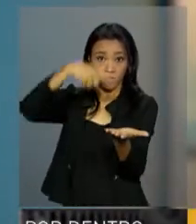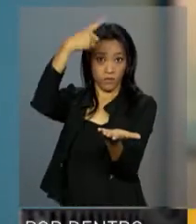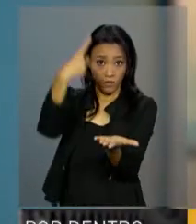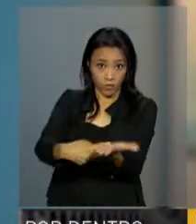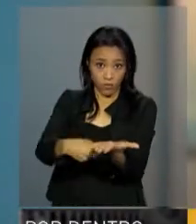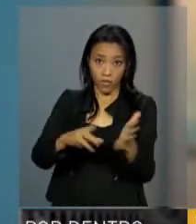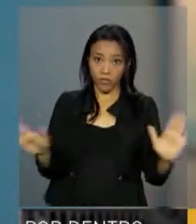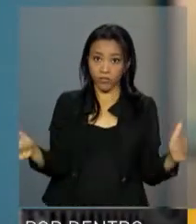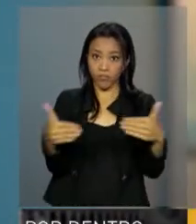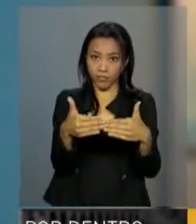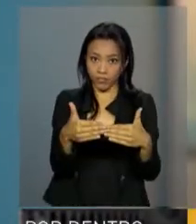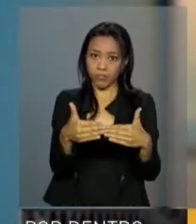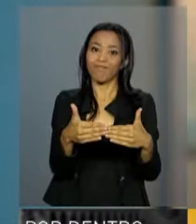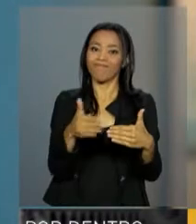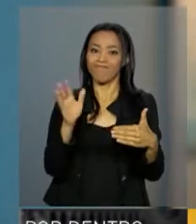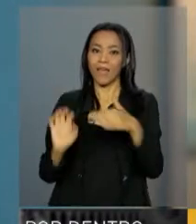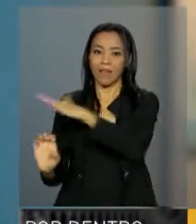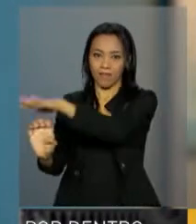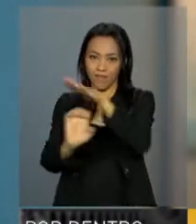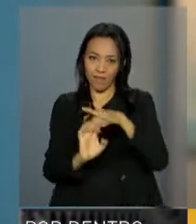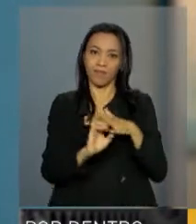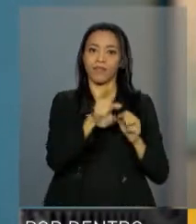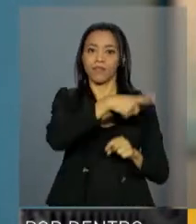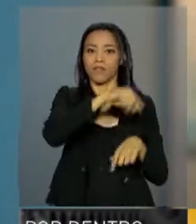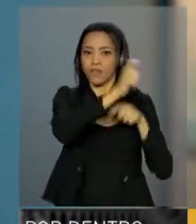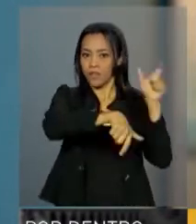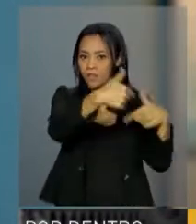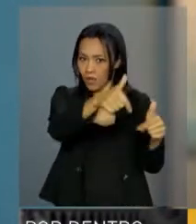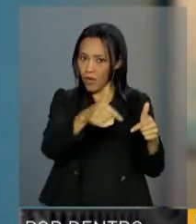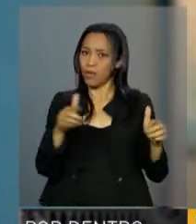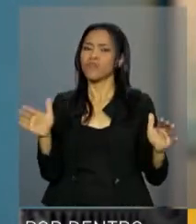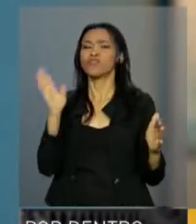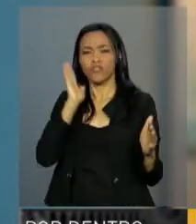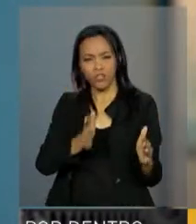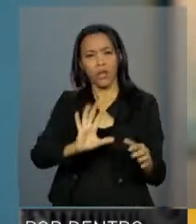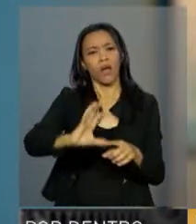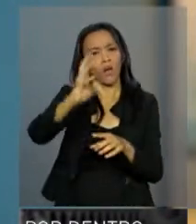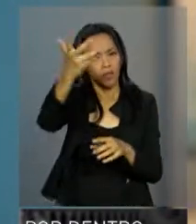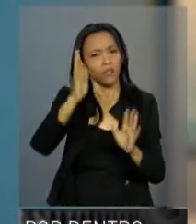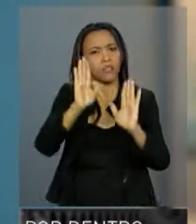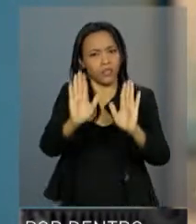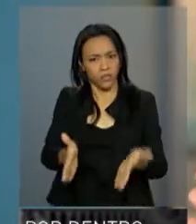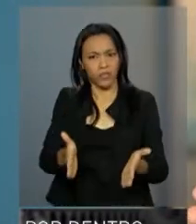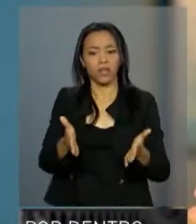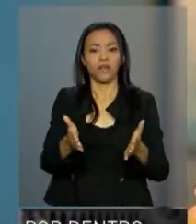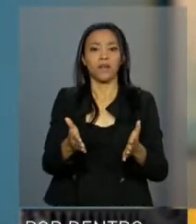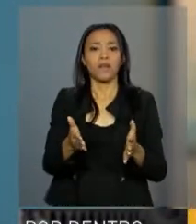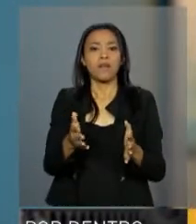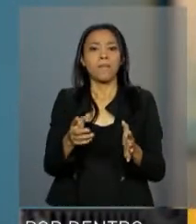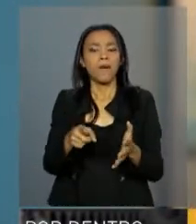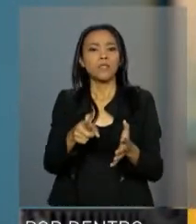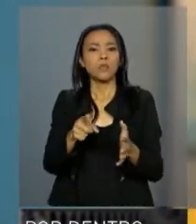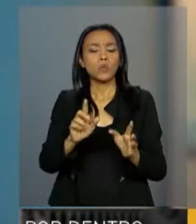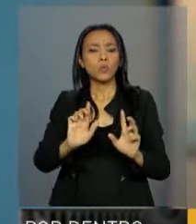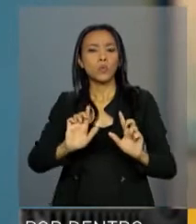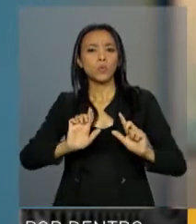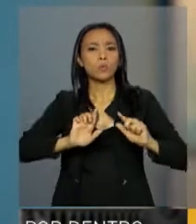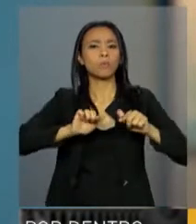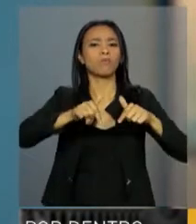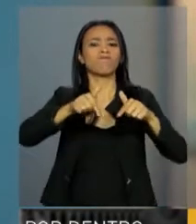já acontecem. No entanto, numa ação trabalhista,